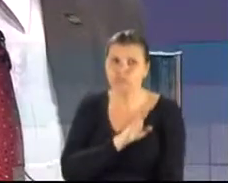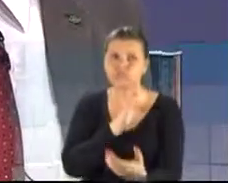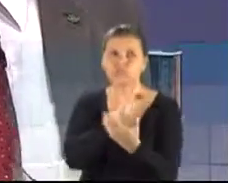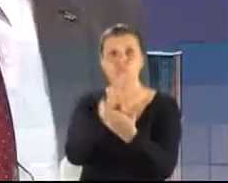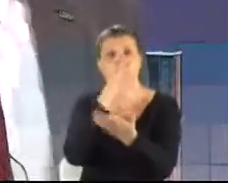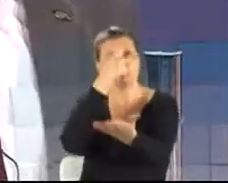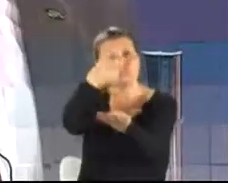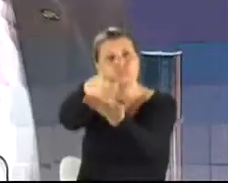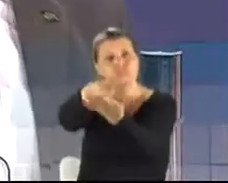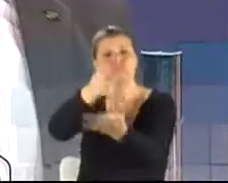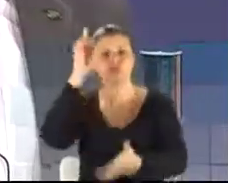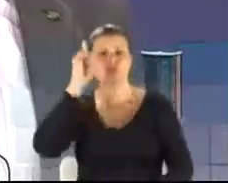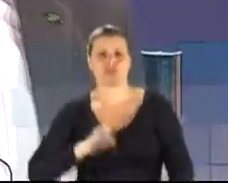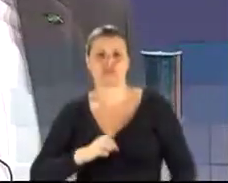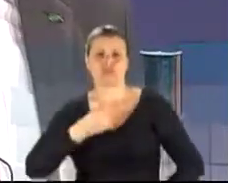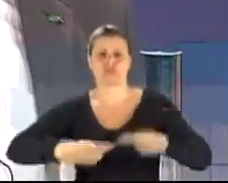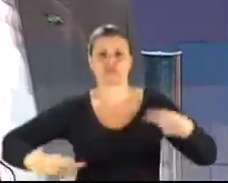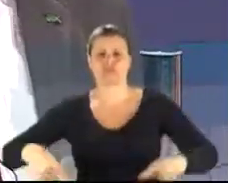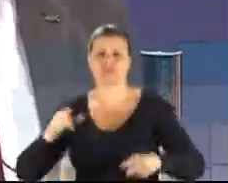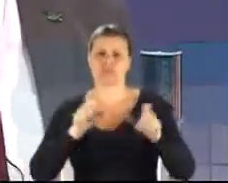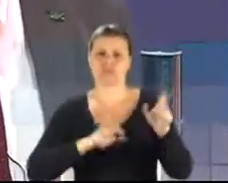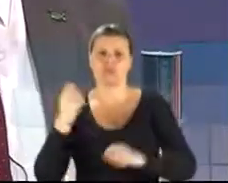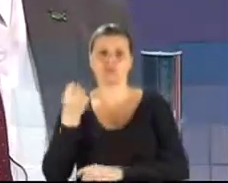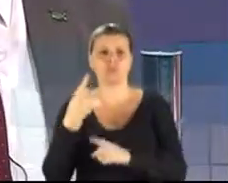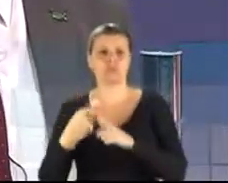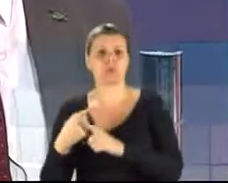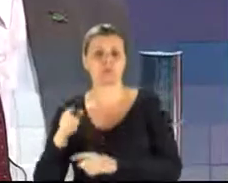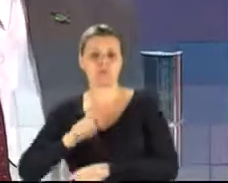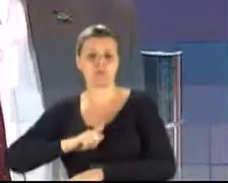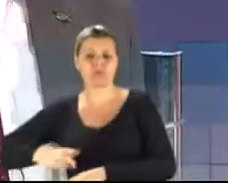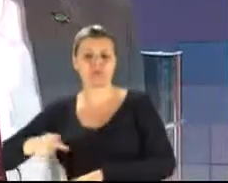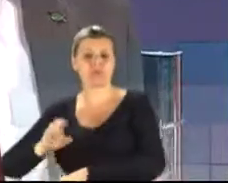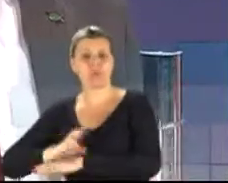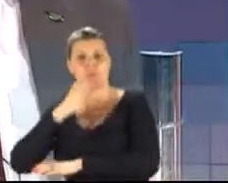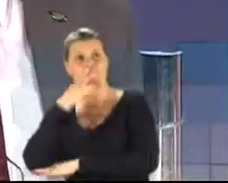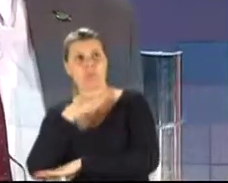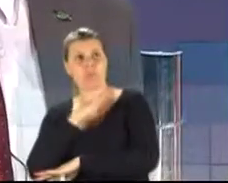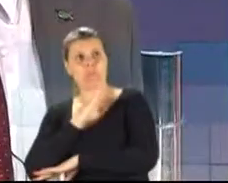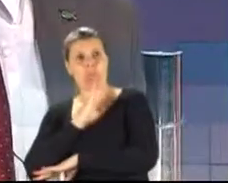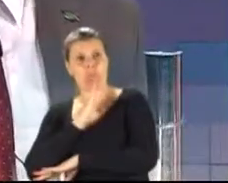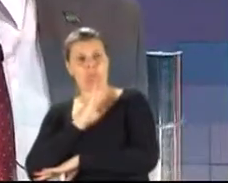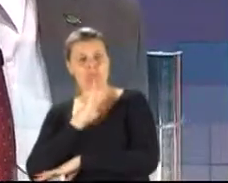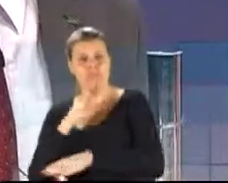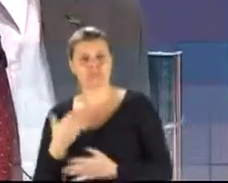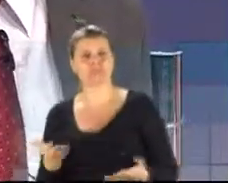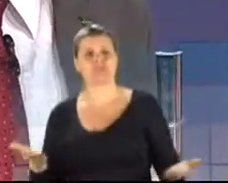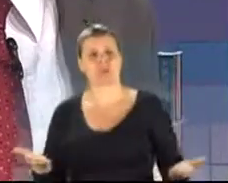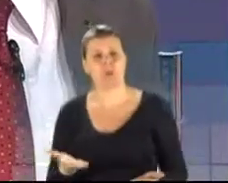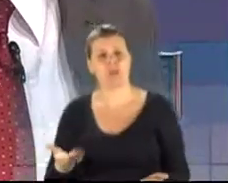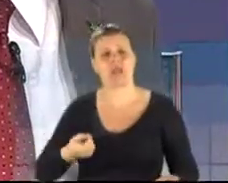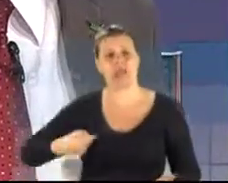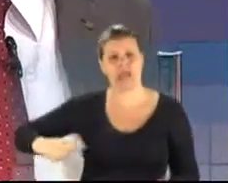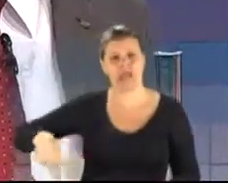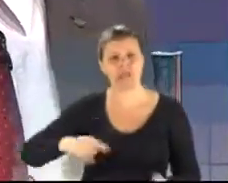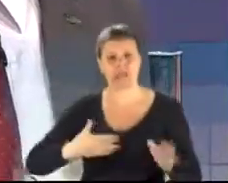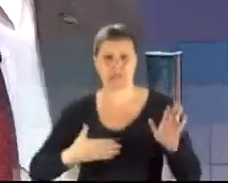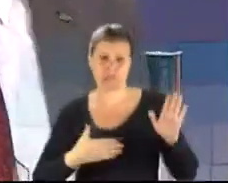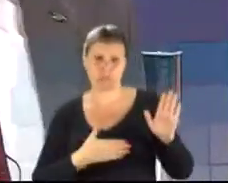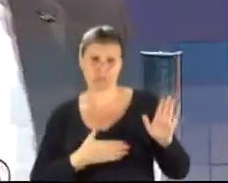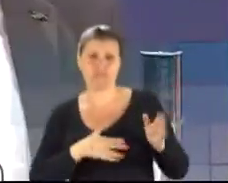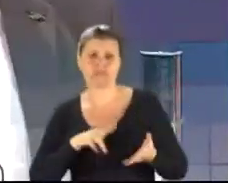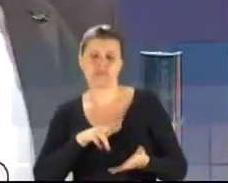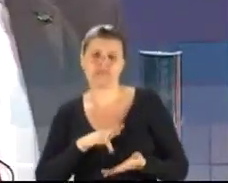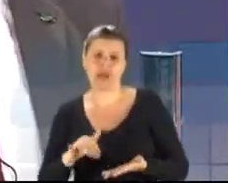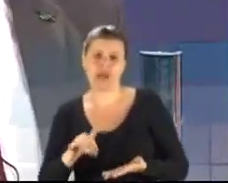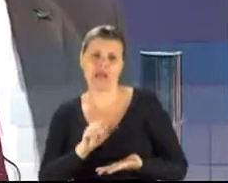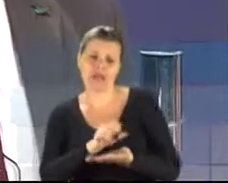dos gaúchos, porque o Rio Grande se omitiu nesse sentido. Agora estão prometendo que vão avaliar esse contrato